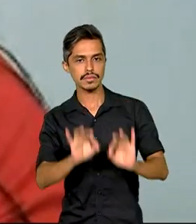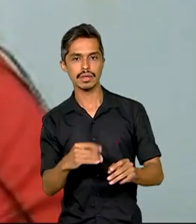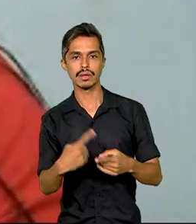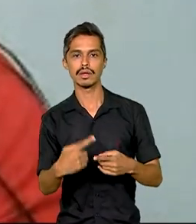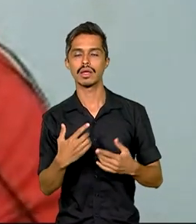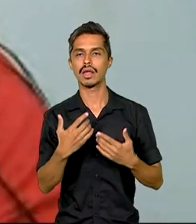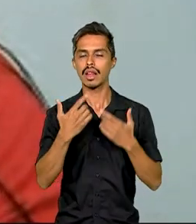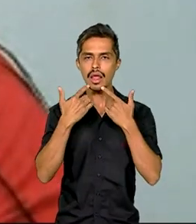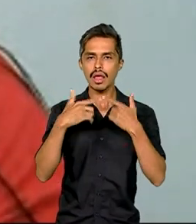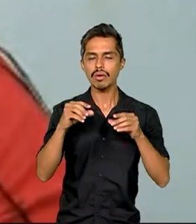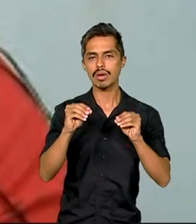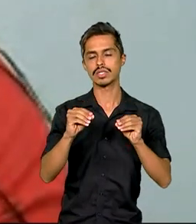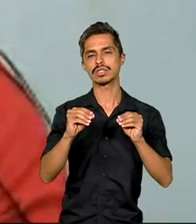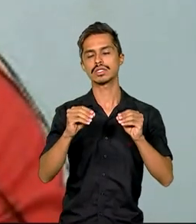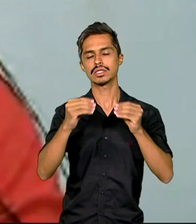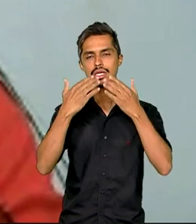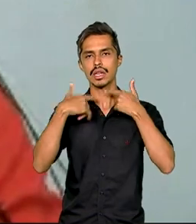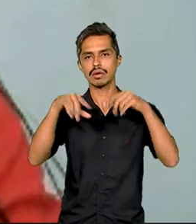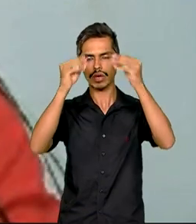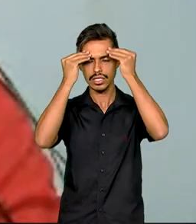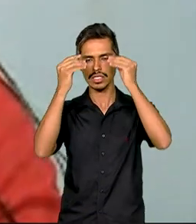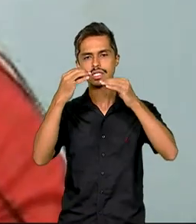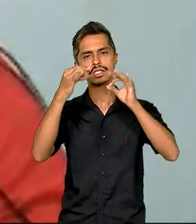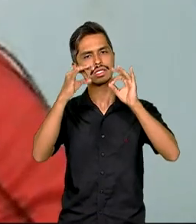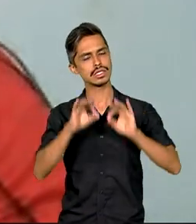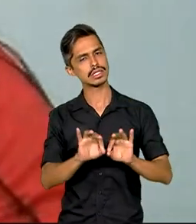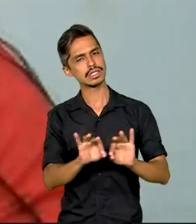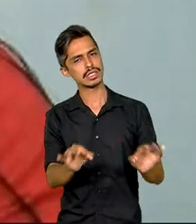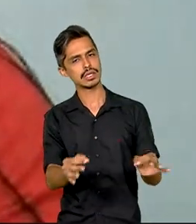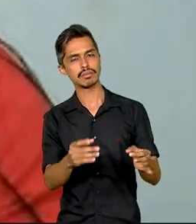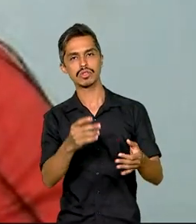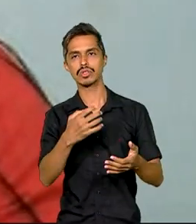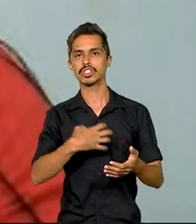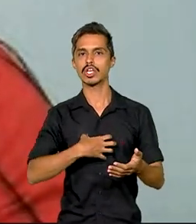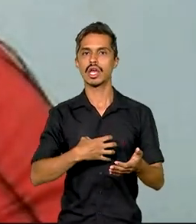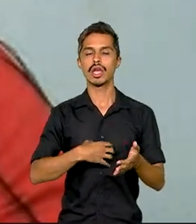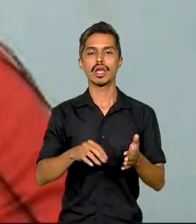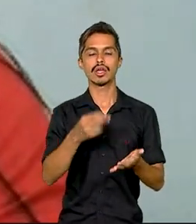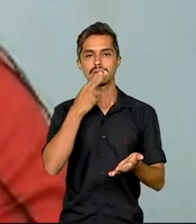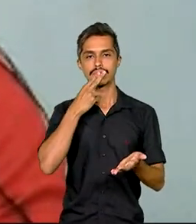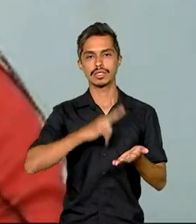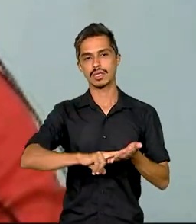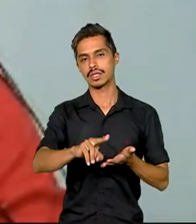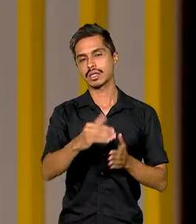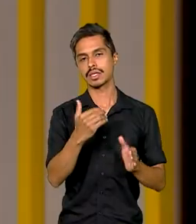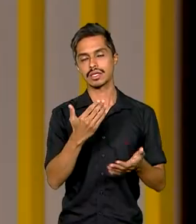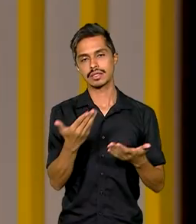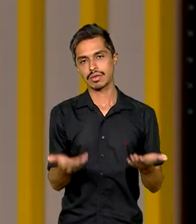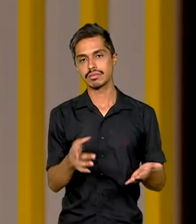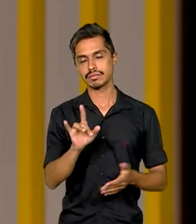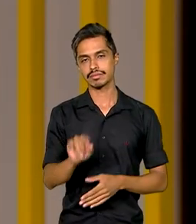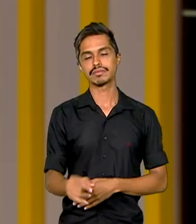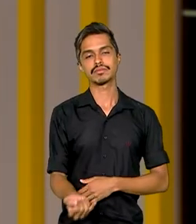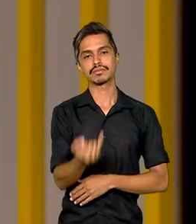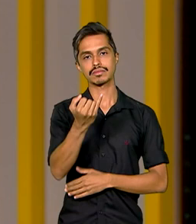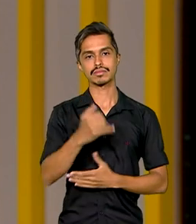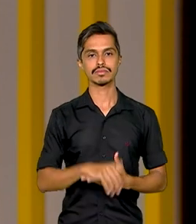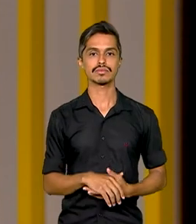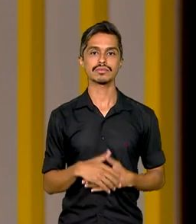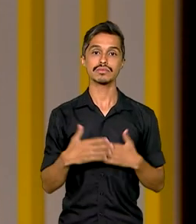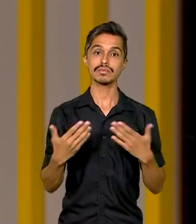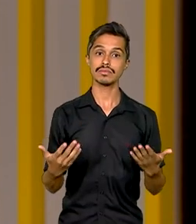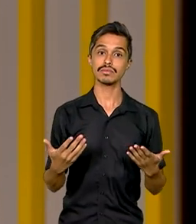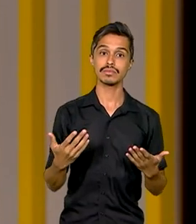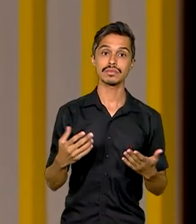mais simples do texto, do gênero carta. Então, isso é muito importante. Olha, e para